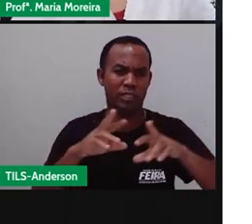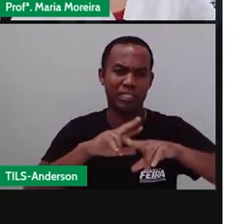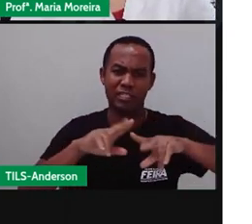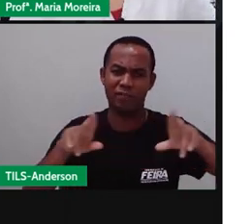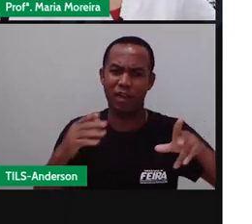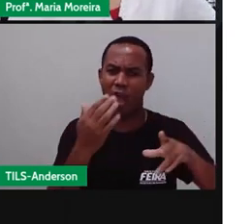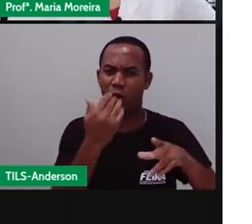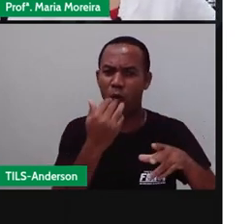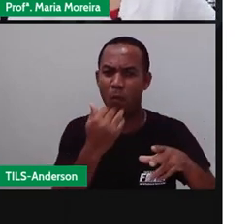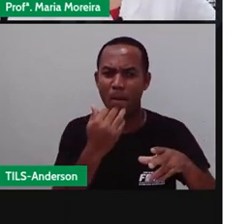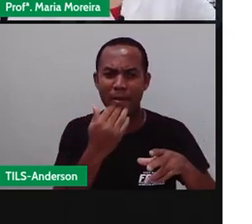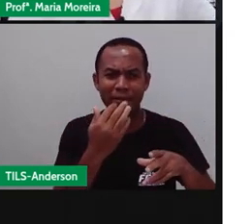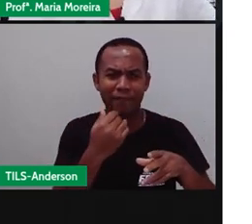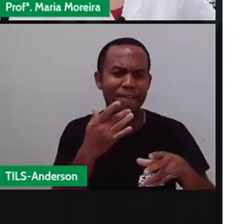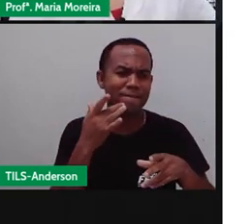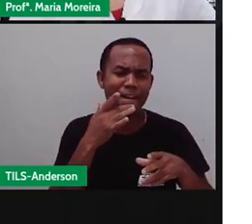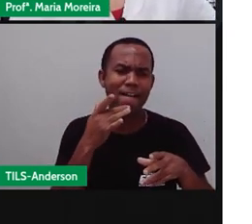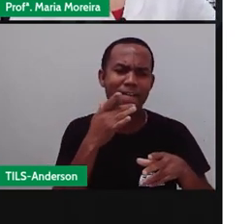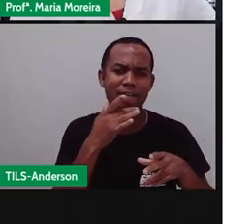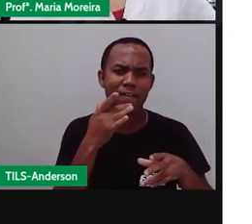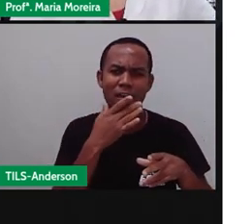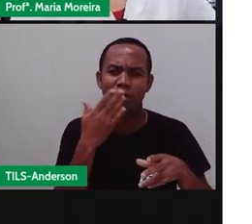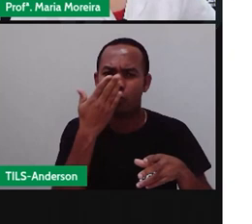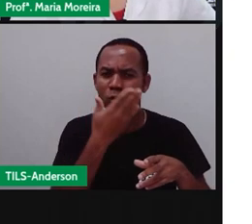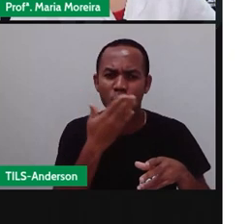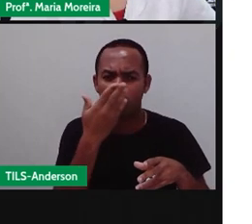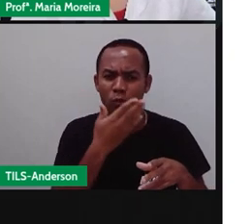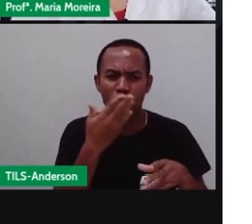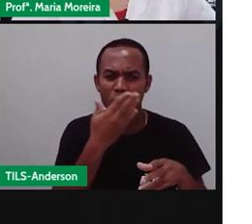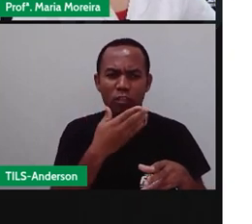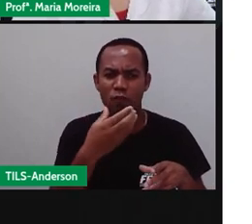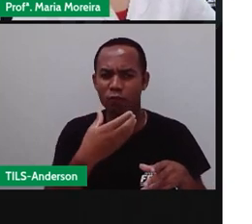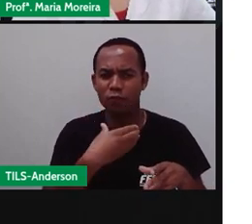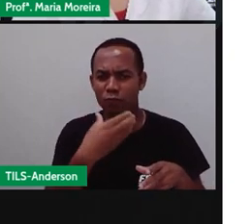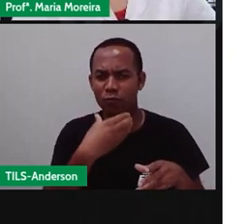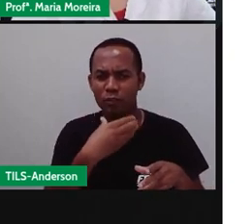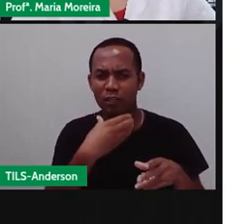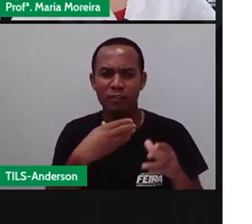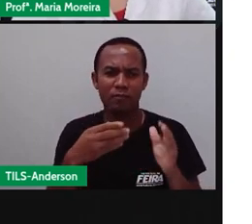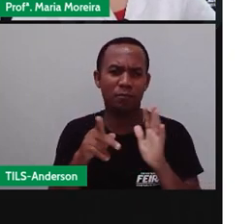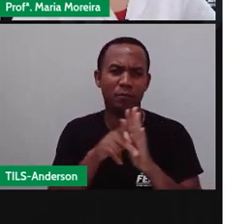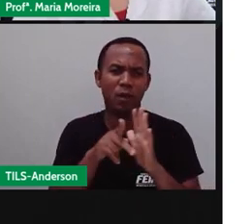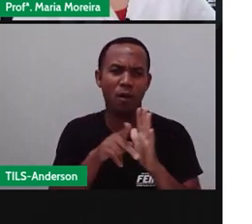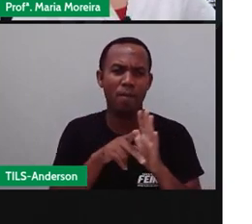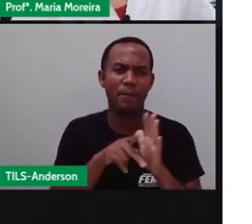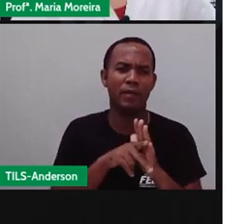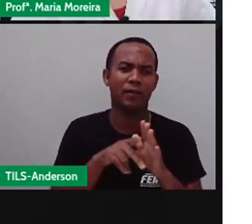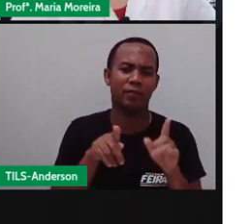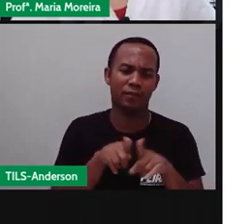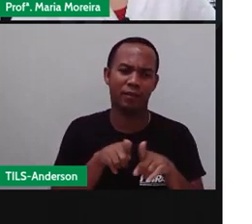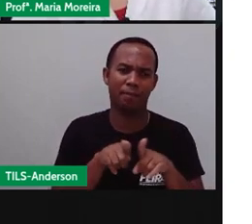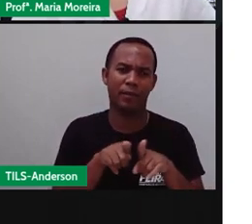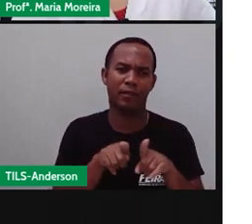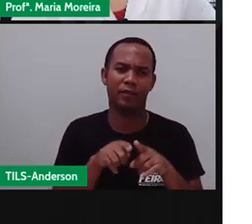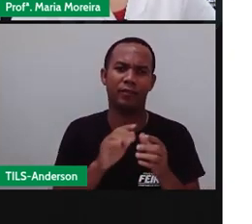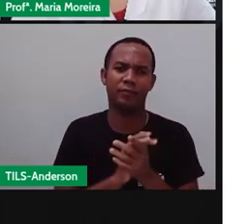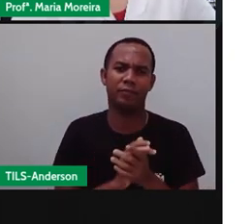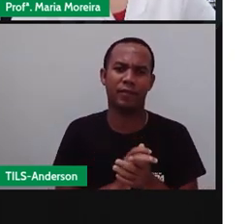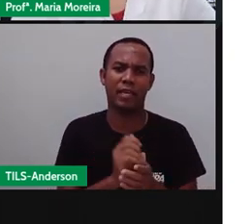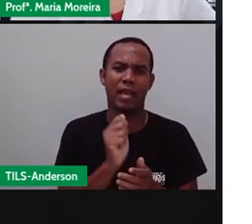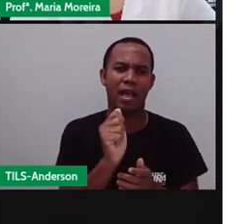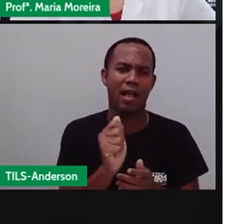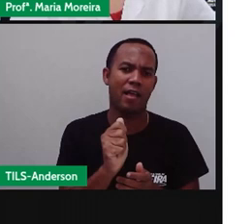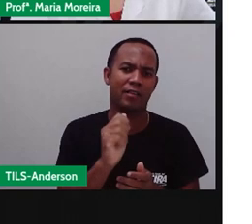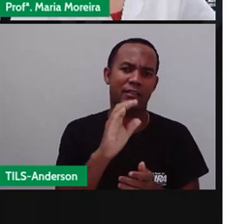tacacá, e doces feitos a partir de frutas amazônicas, que a gente, inclusive, aprendeu aqui o quê? O açaí,